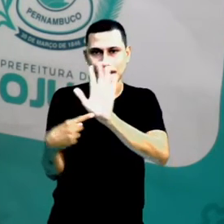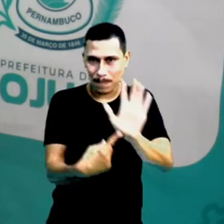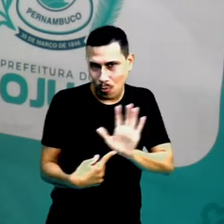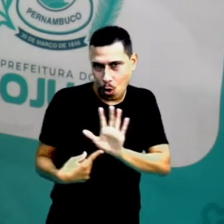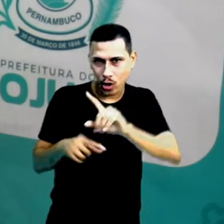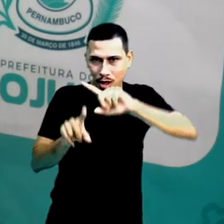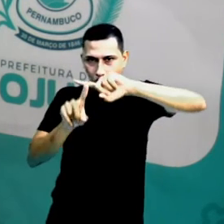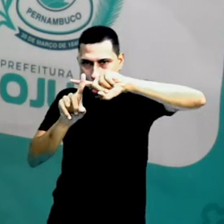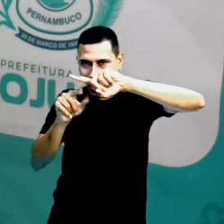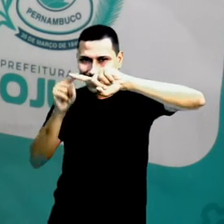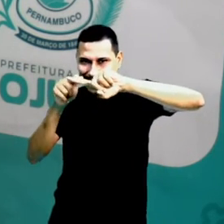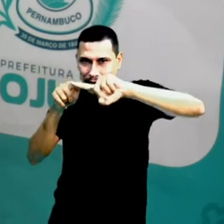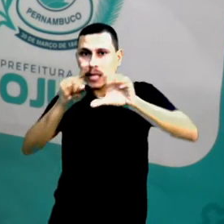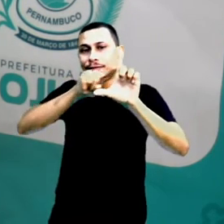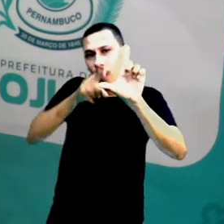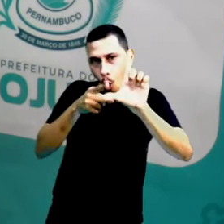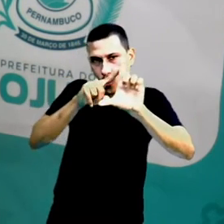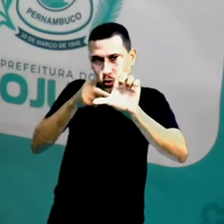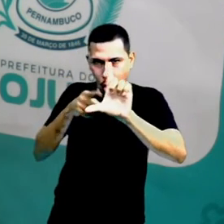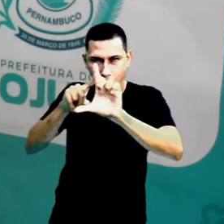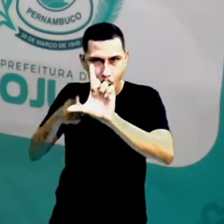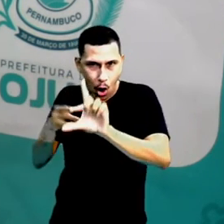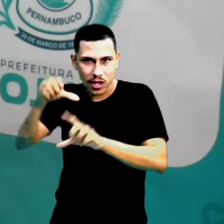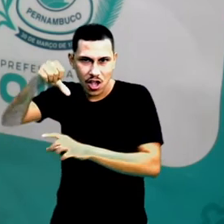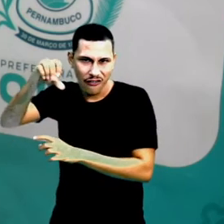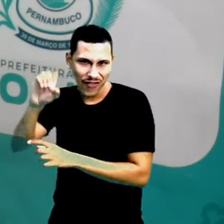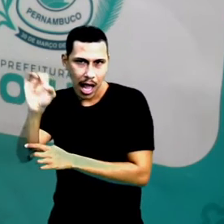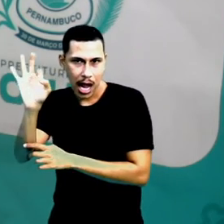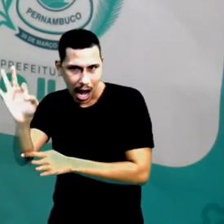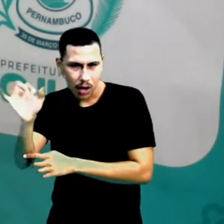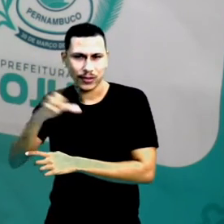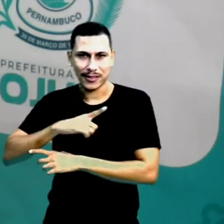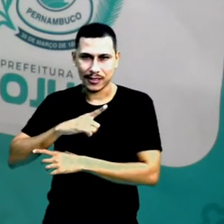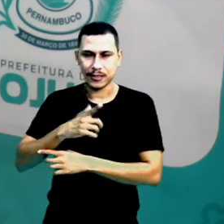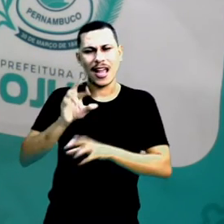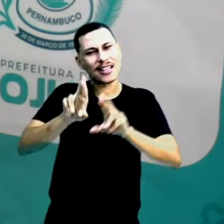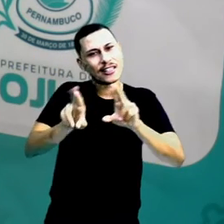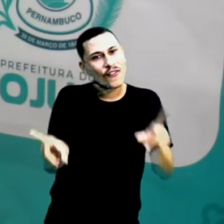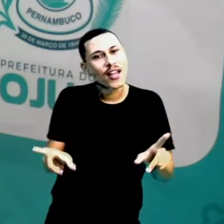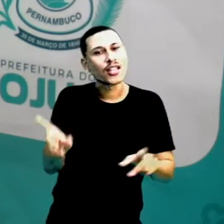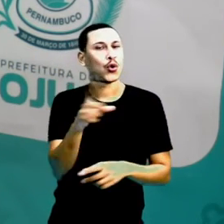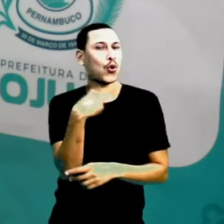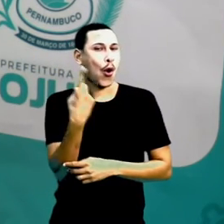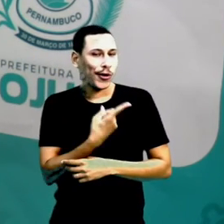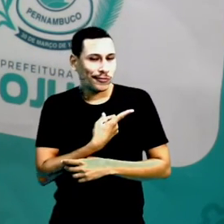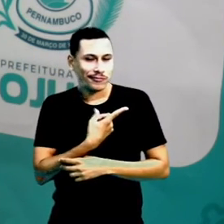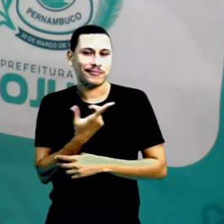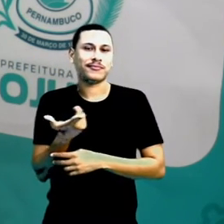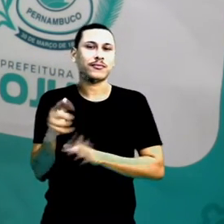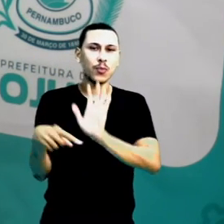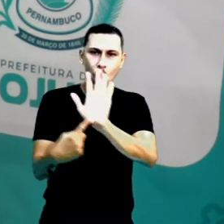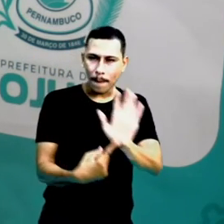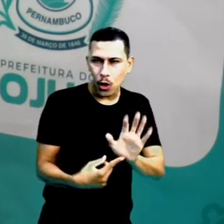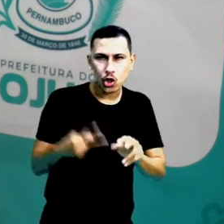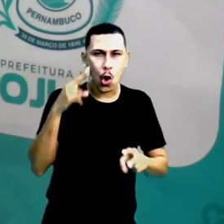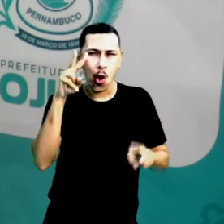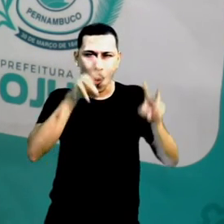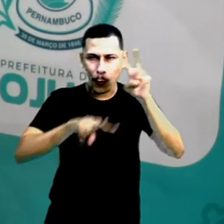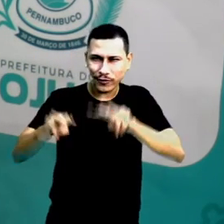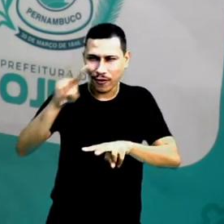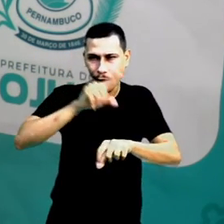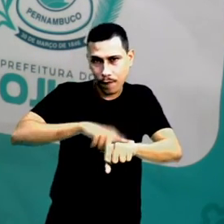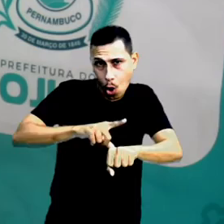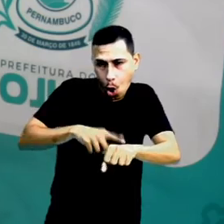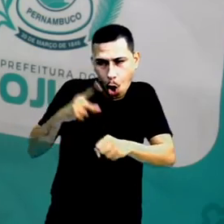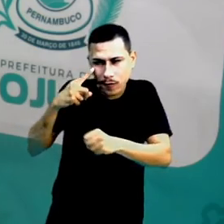cruzam e elas têm os ângulos de 90 graus. Então, é essa diferença que a gente tem que observar na hora da gente